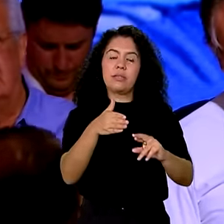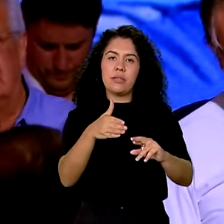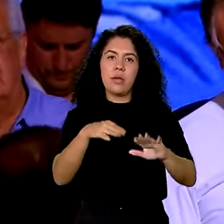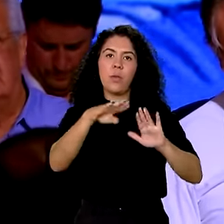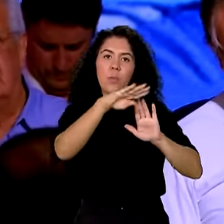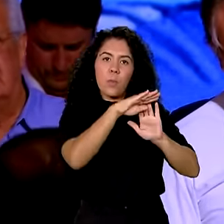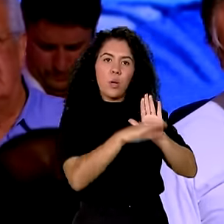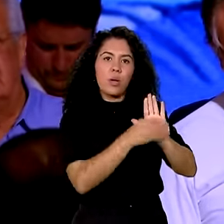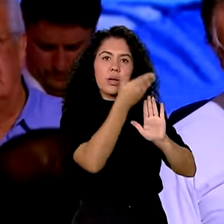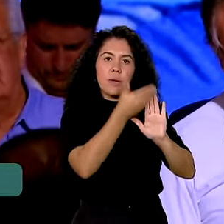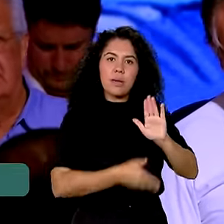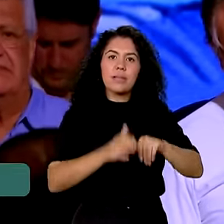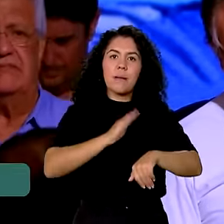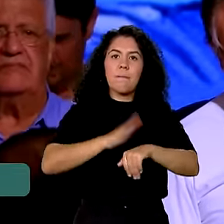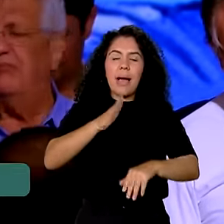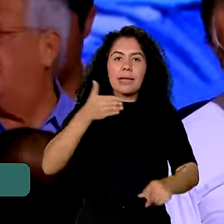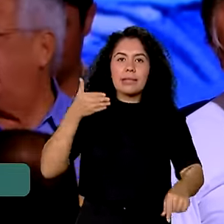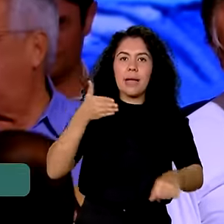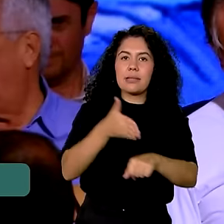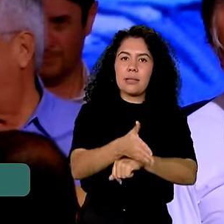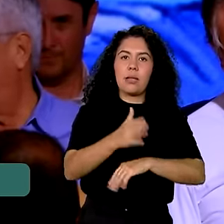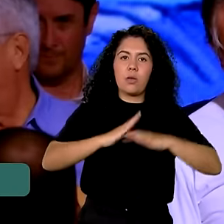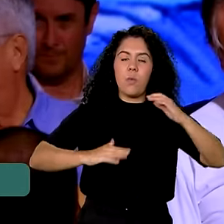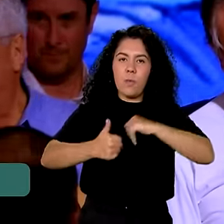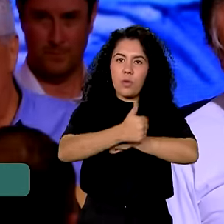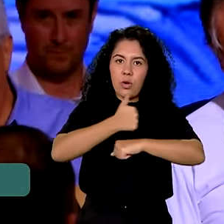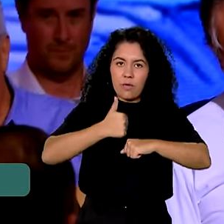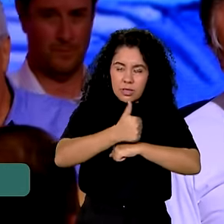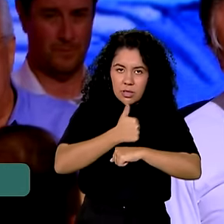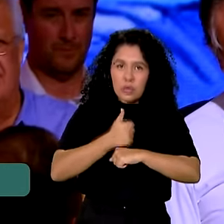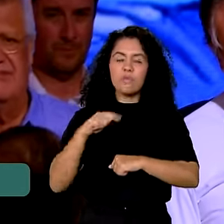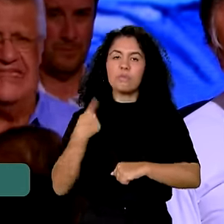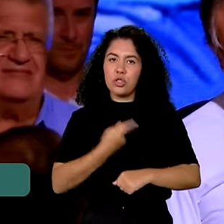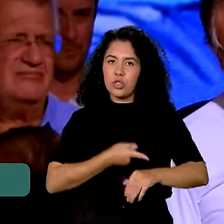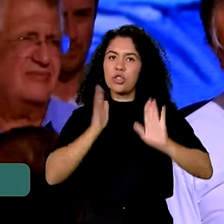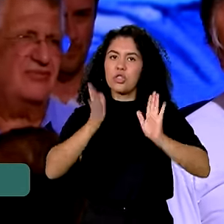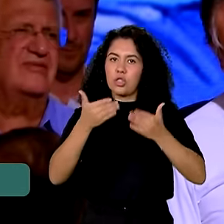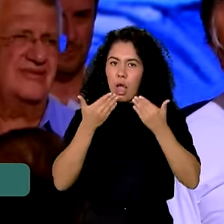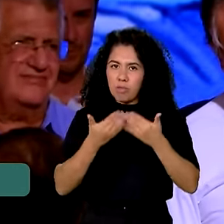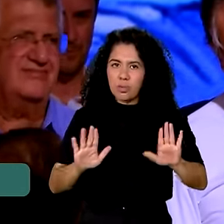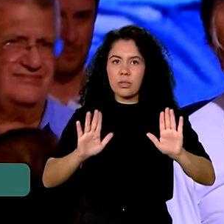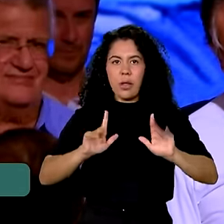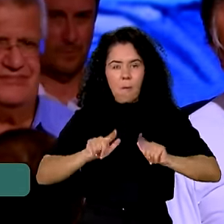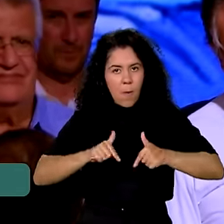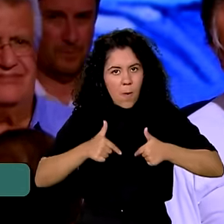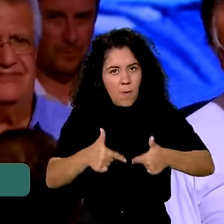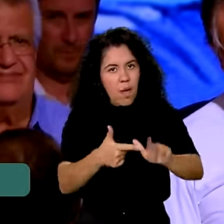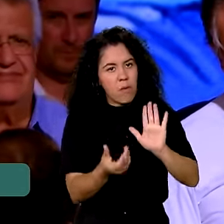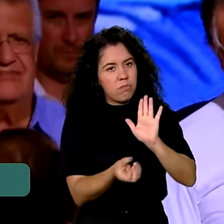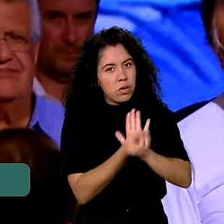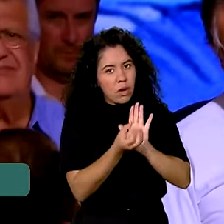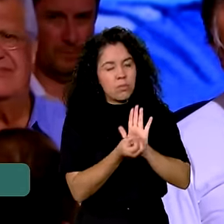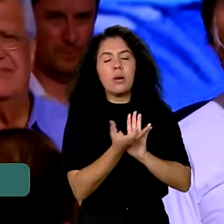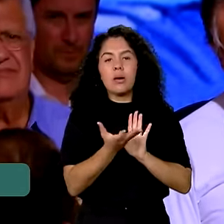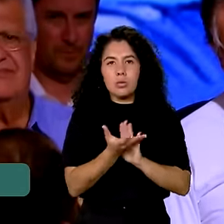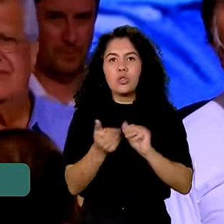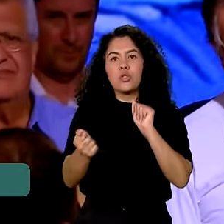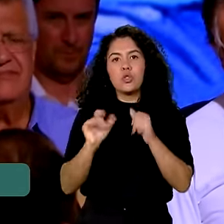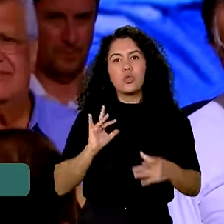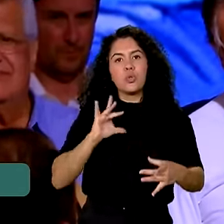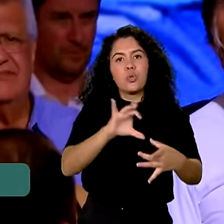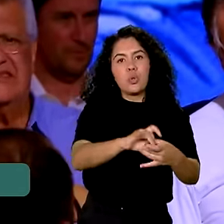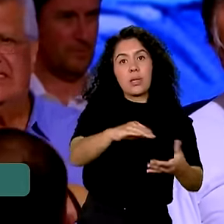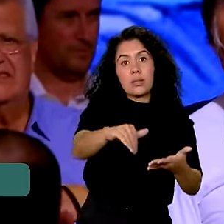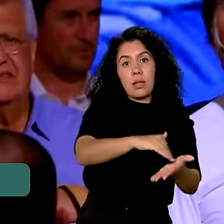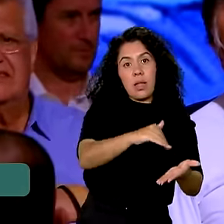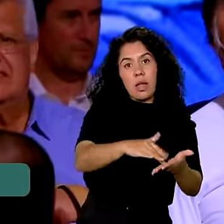mais acesso a especialistas. Já estamos trabalhando nessa construção, governador, com a Secretaria de